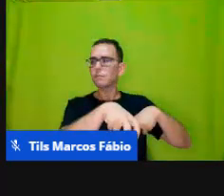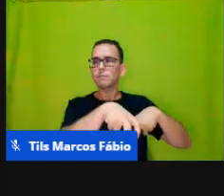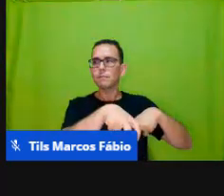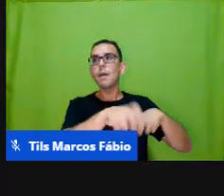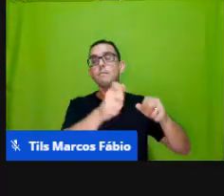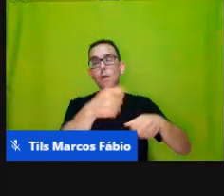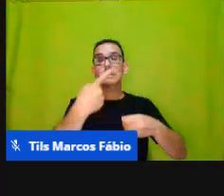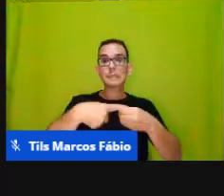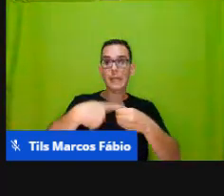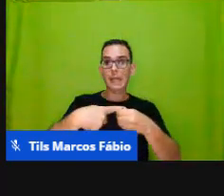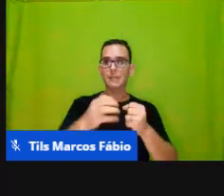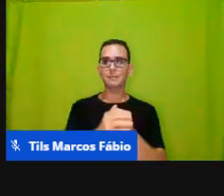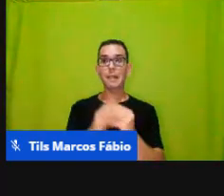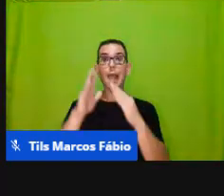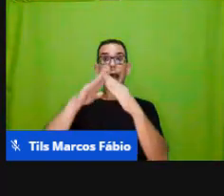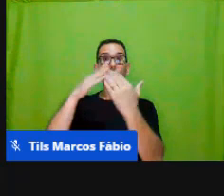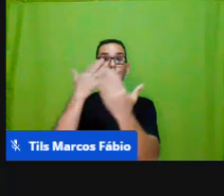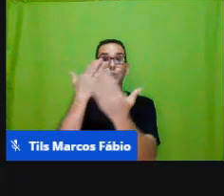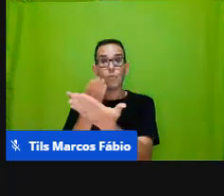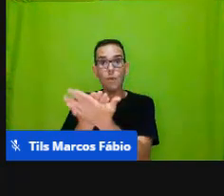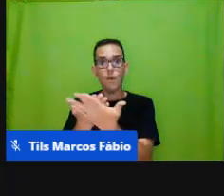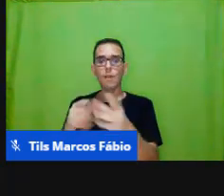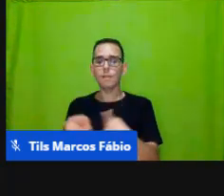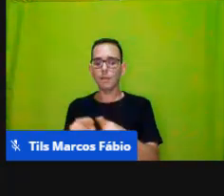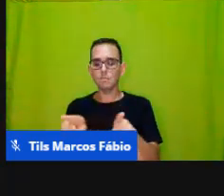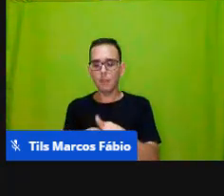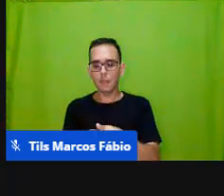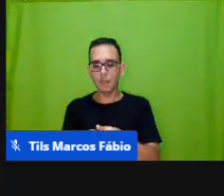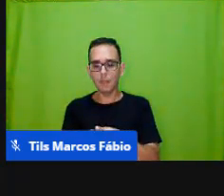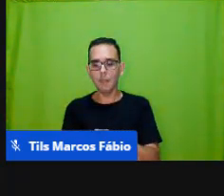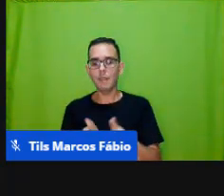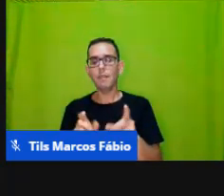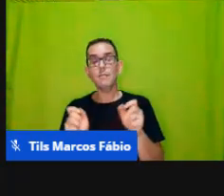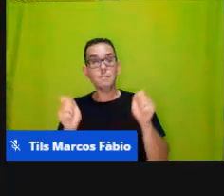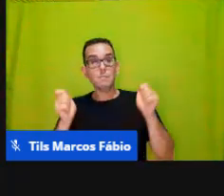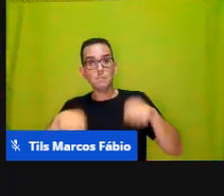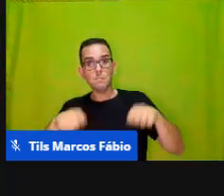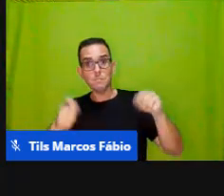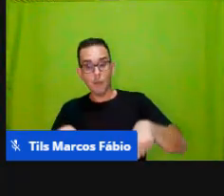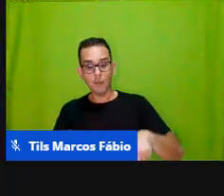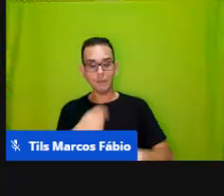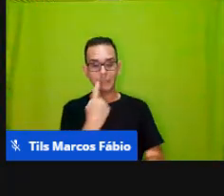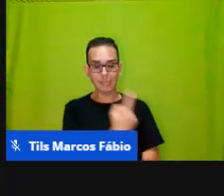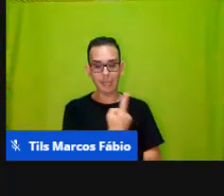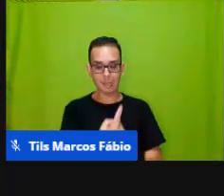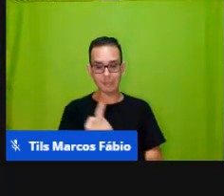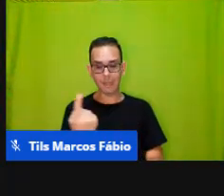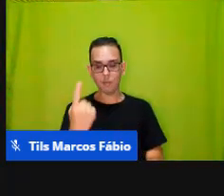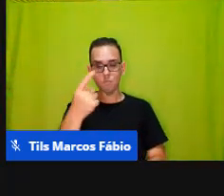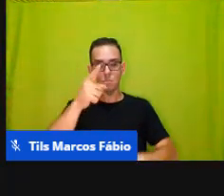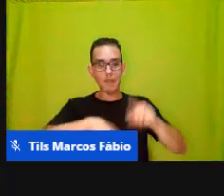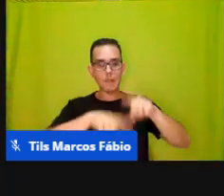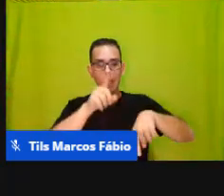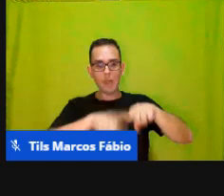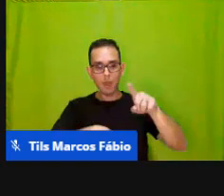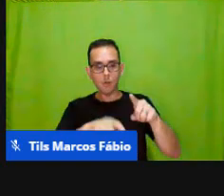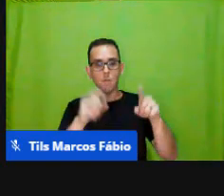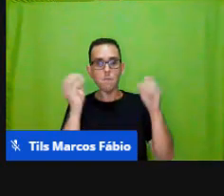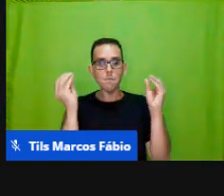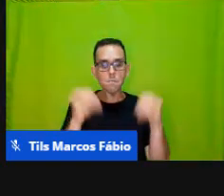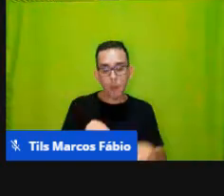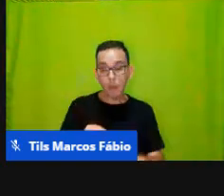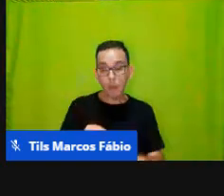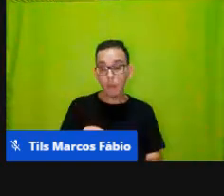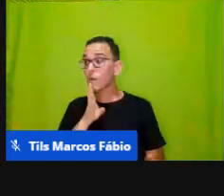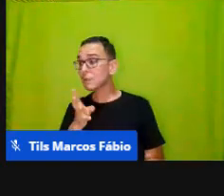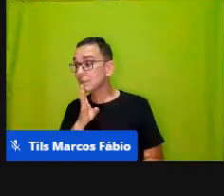escola né o cenário da escola da estrutura da escola para a criança colocar cada coisa ali que ela que ela reconhece